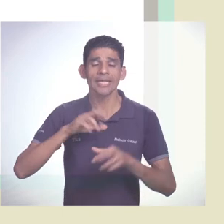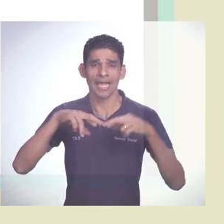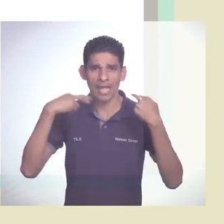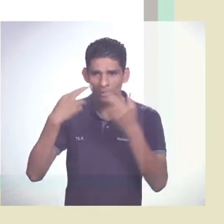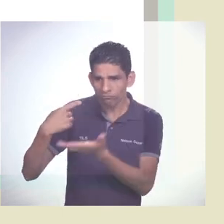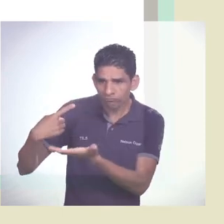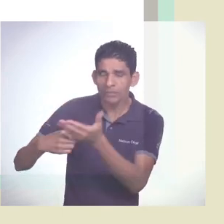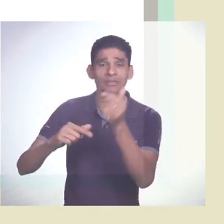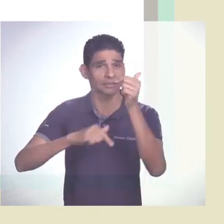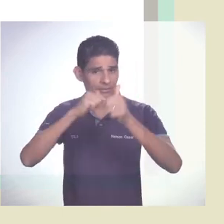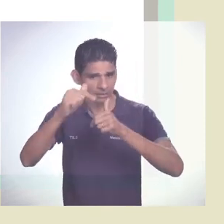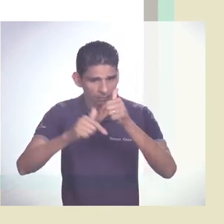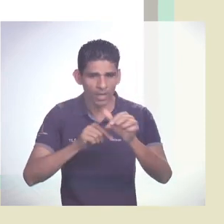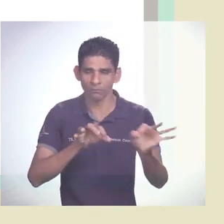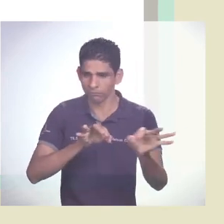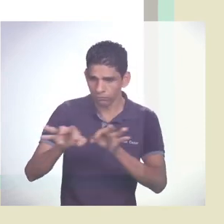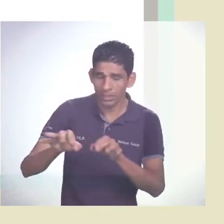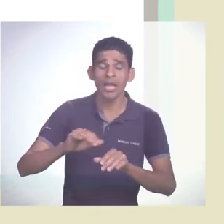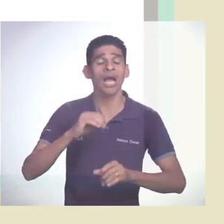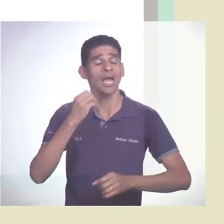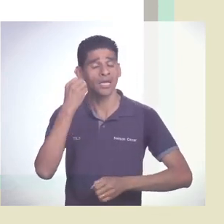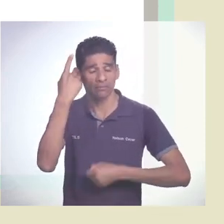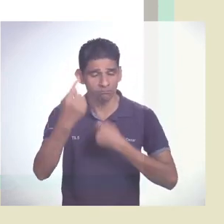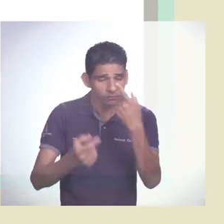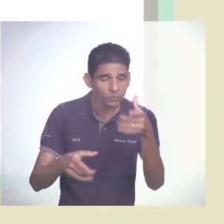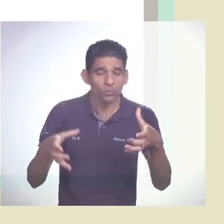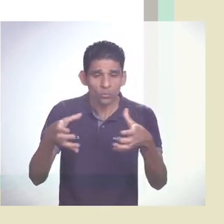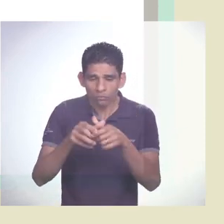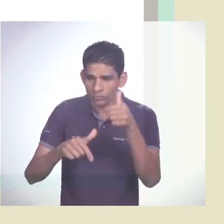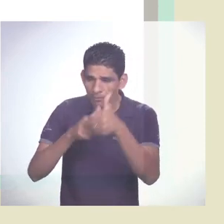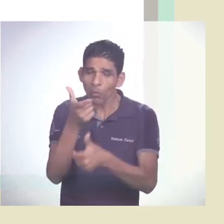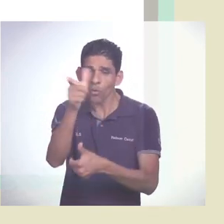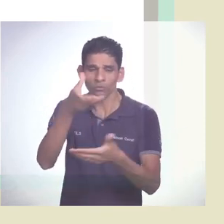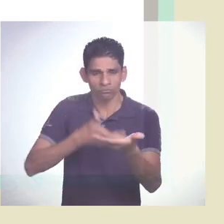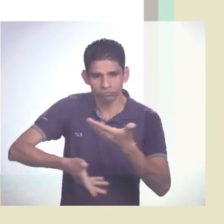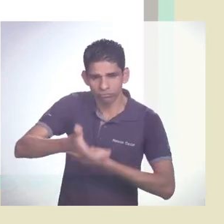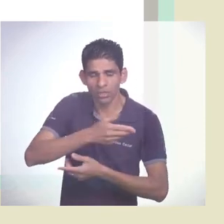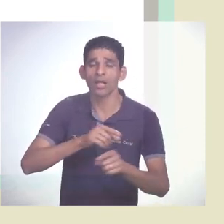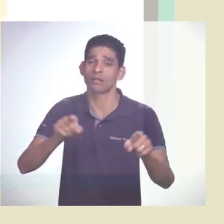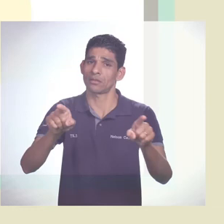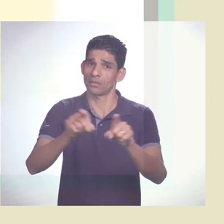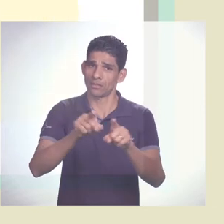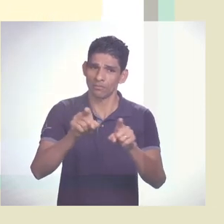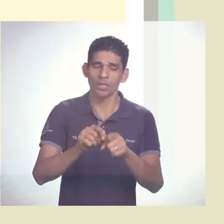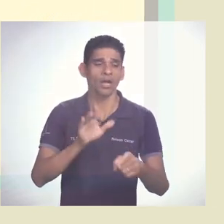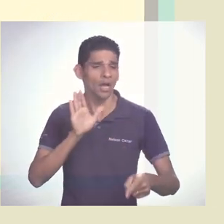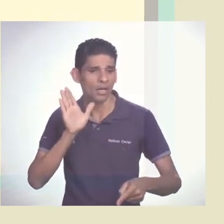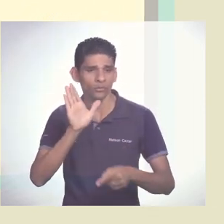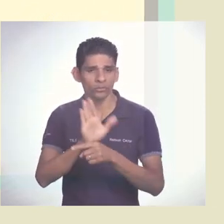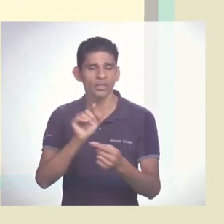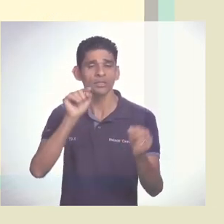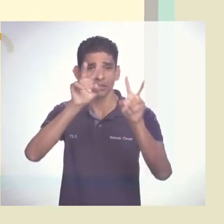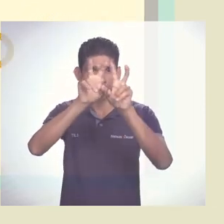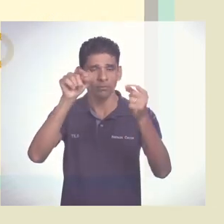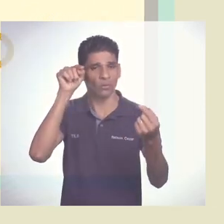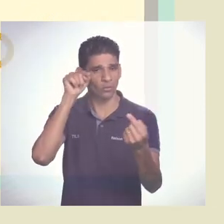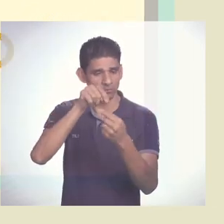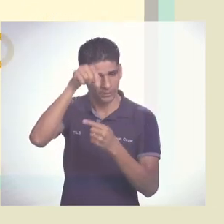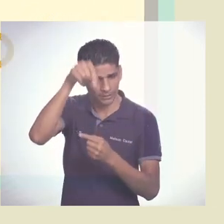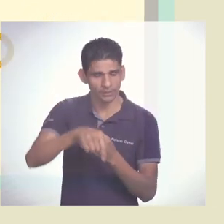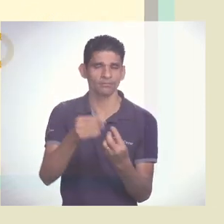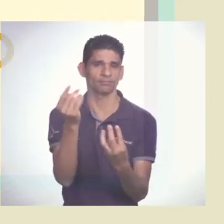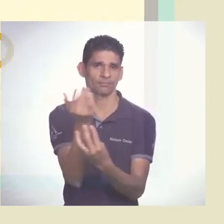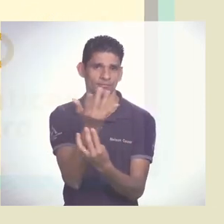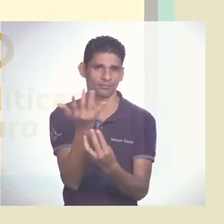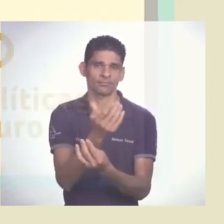grupos articulados que tratam de temas relacionados. O texto elaborado por cada comissão temática